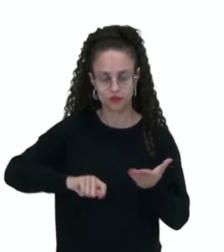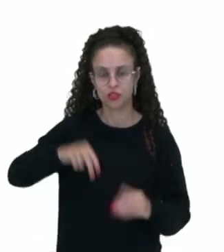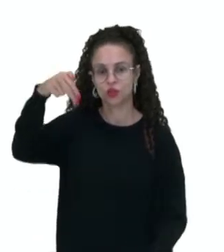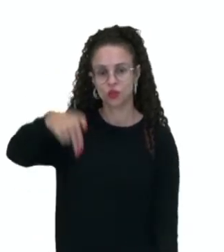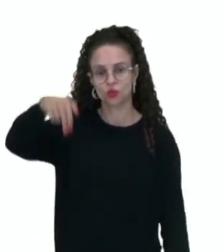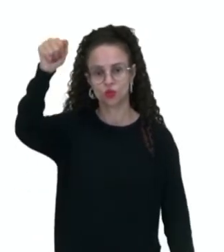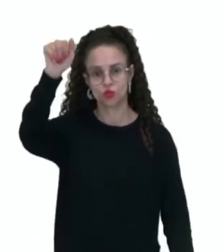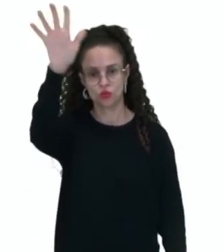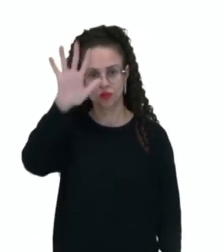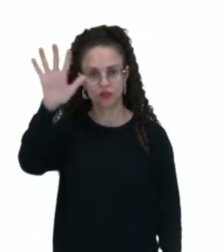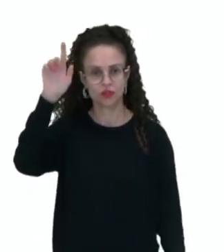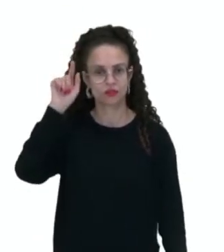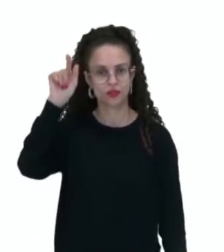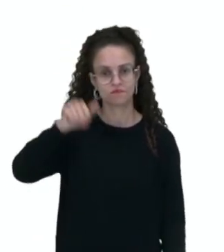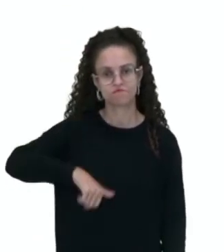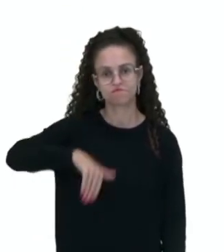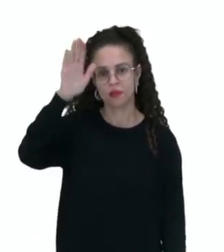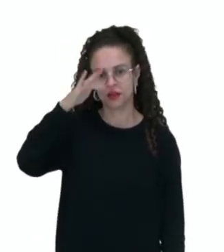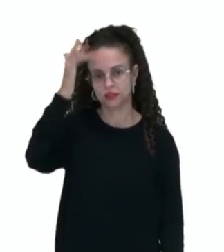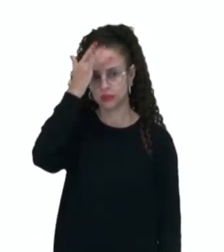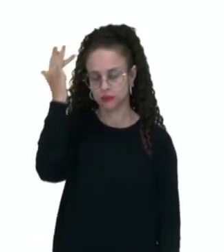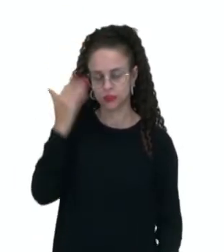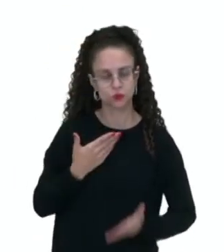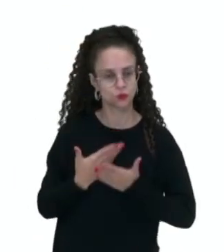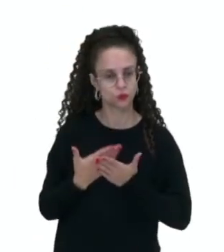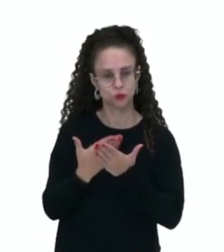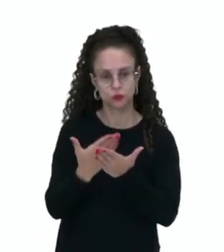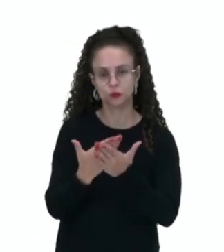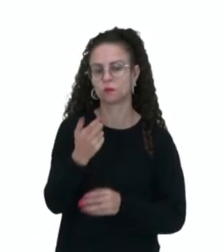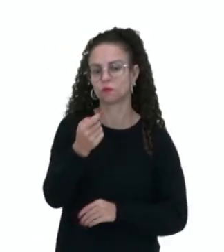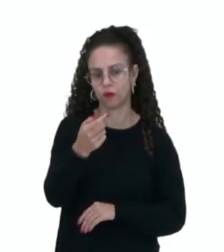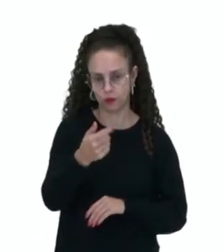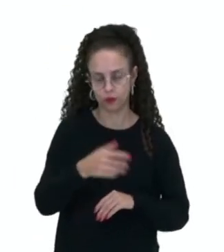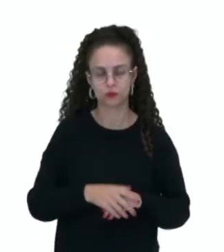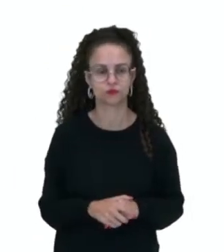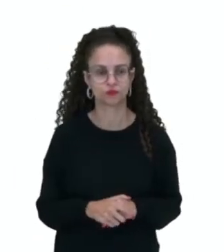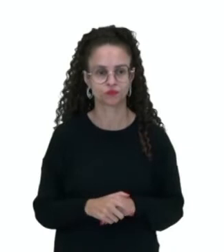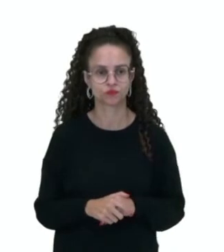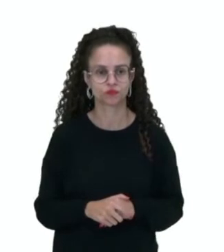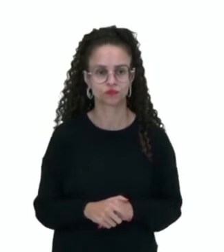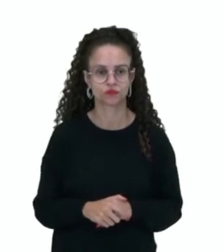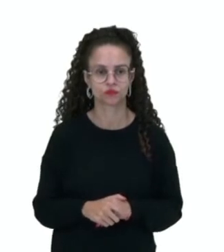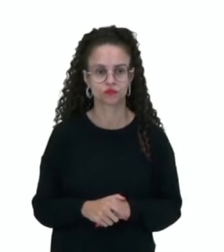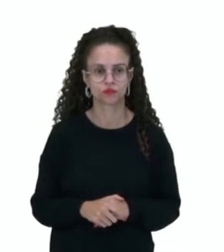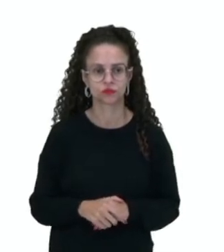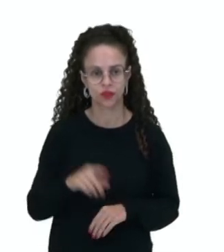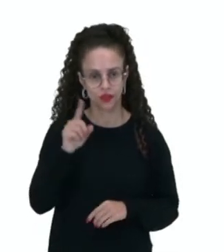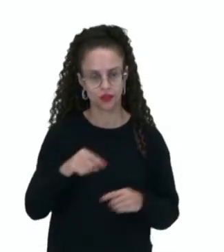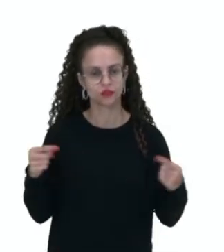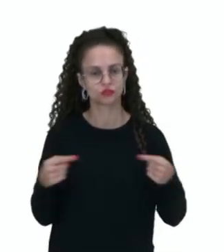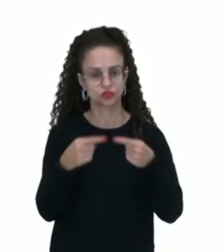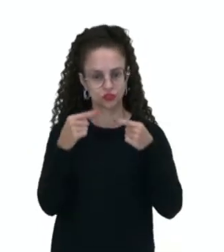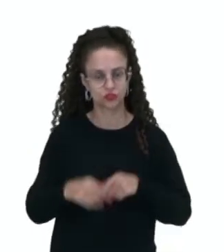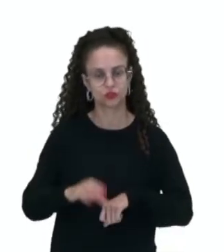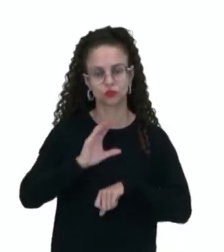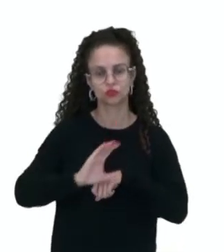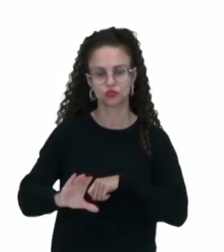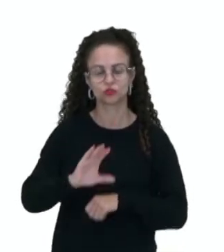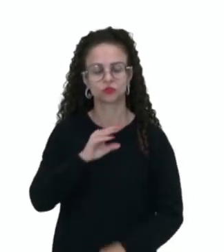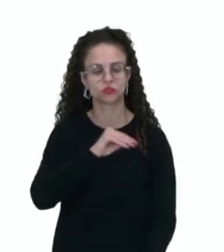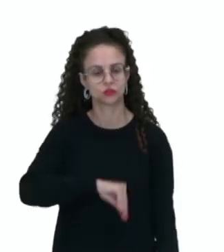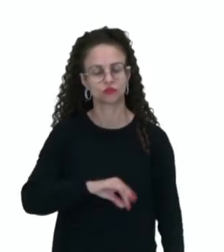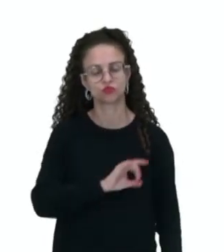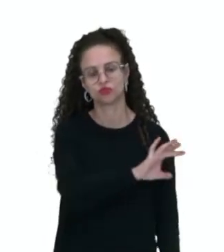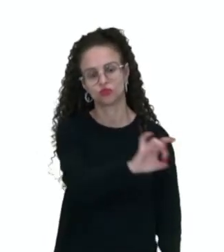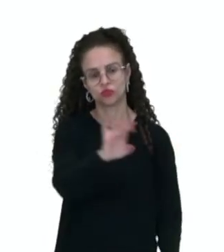gente, né, que não estudou tanto, né, quanto de outras regiões do nosso país. Isso tem a ver então com a distribuição de renda, em cada